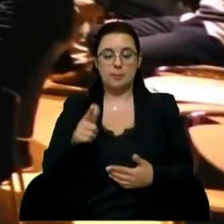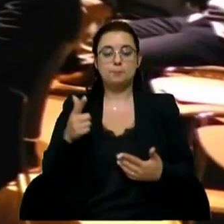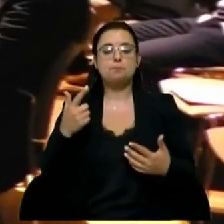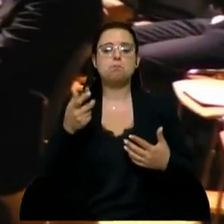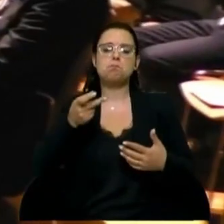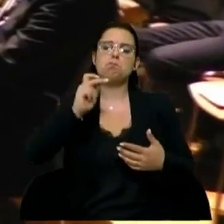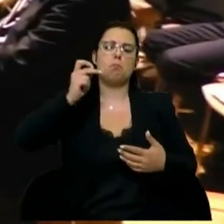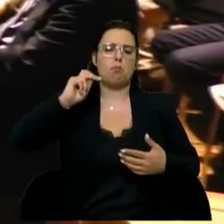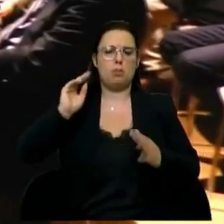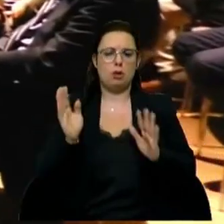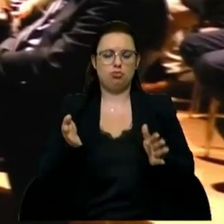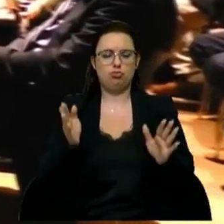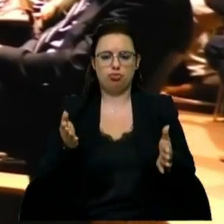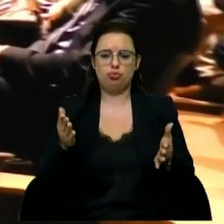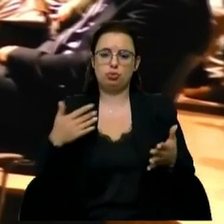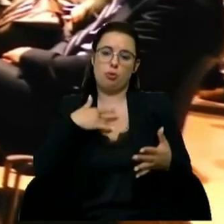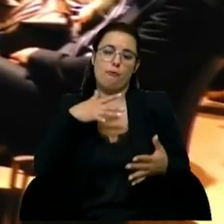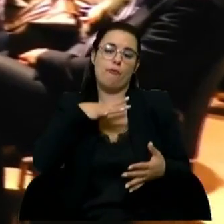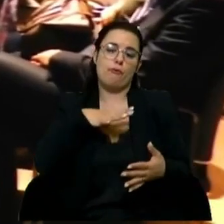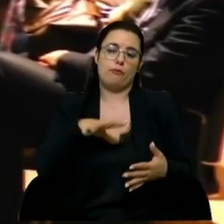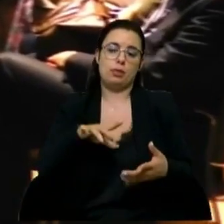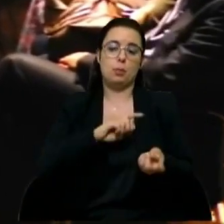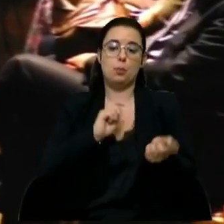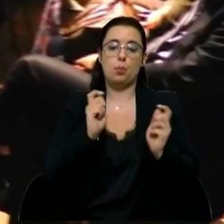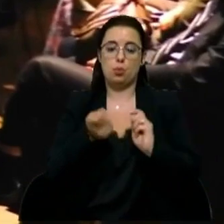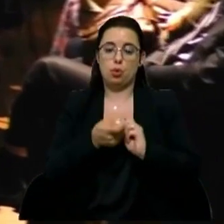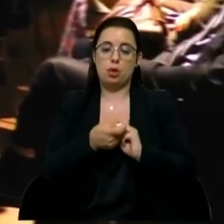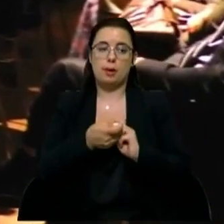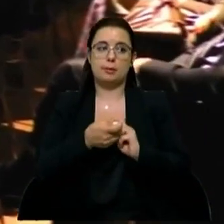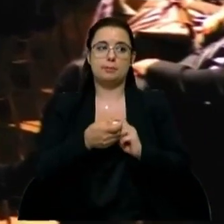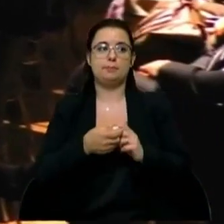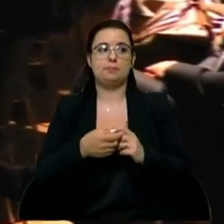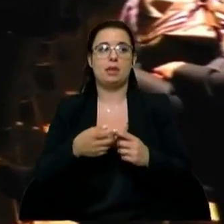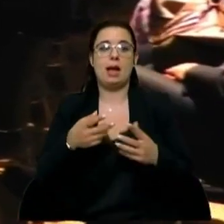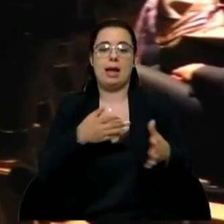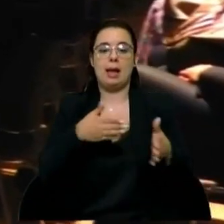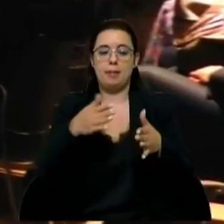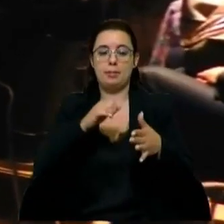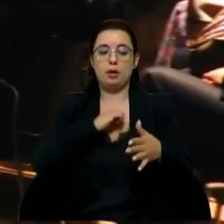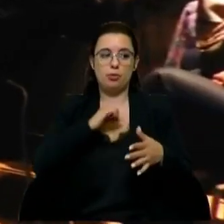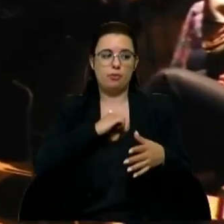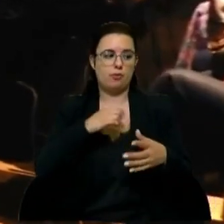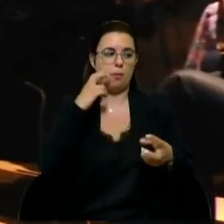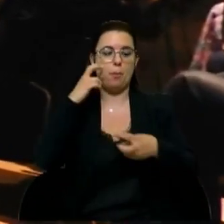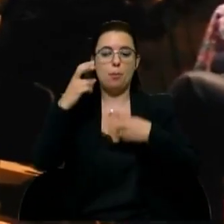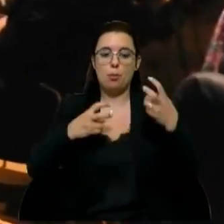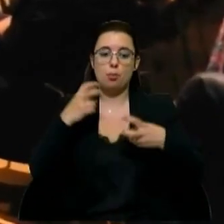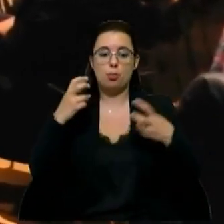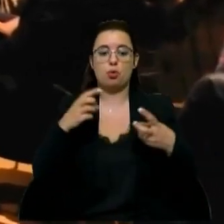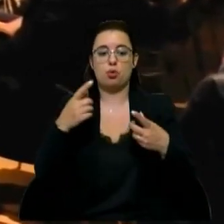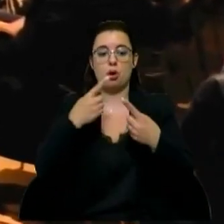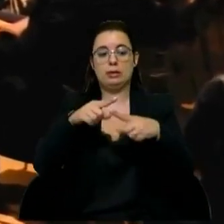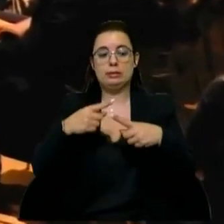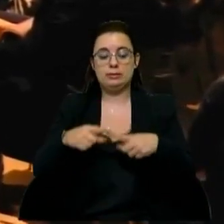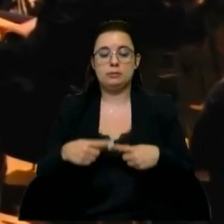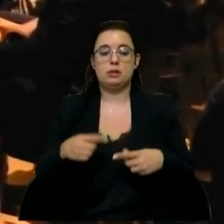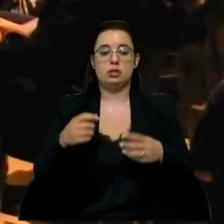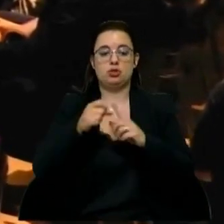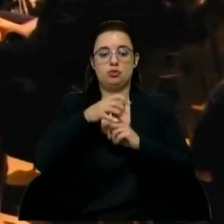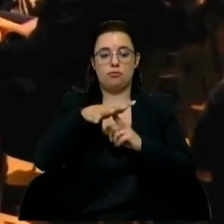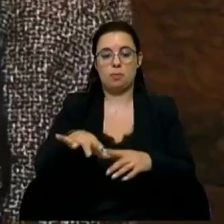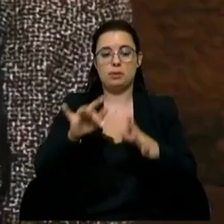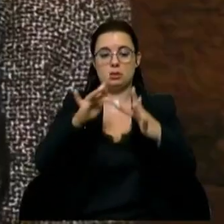há alguns anos que pretendia mudar, dar um rumo à minha carreira, procurei alternativas de formação